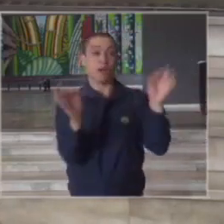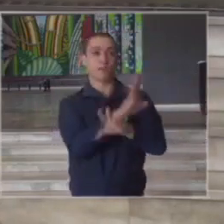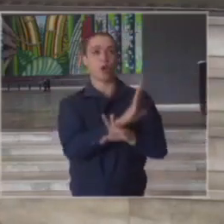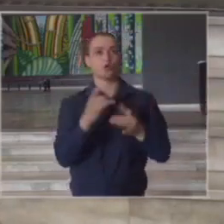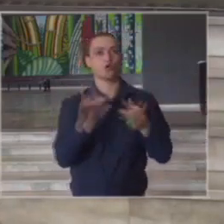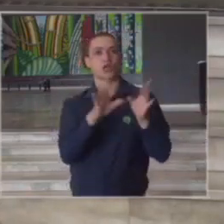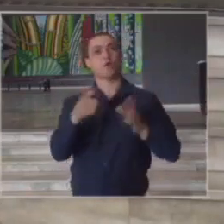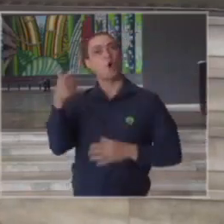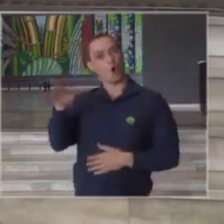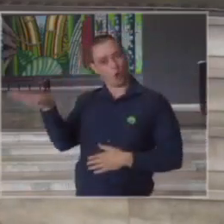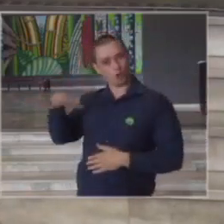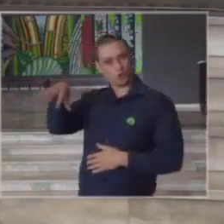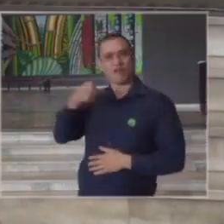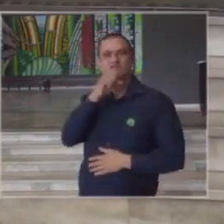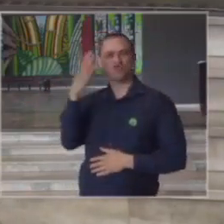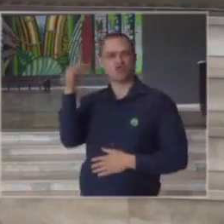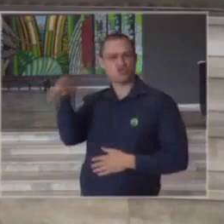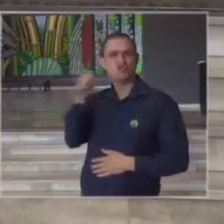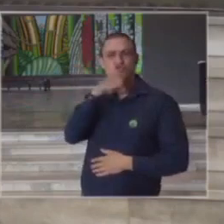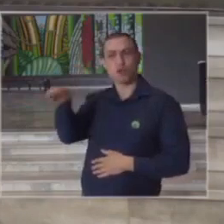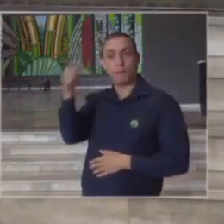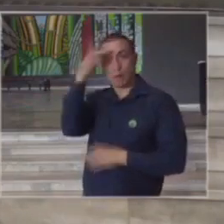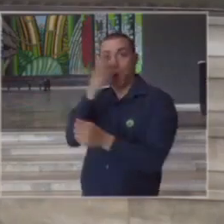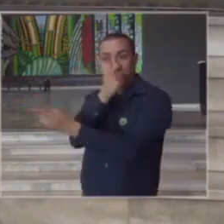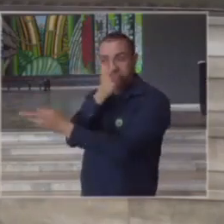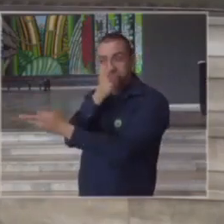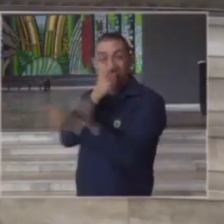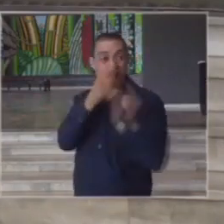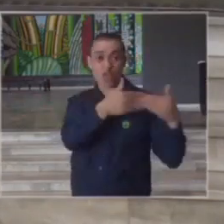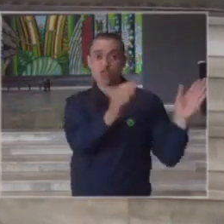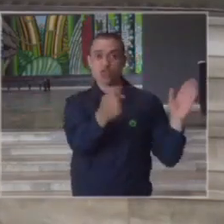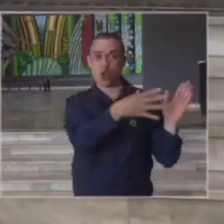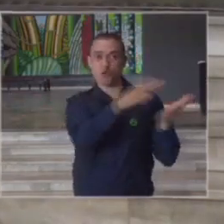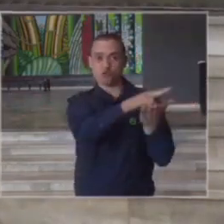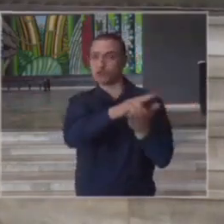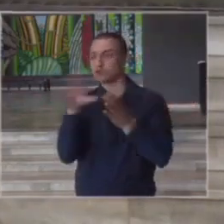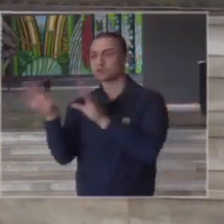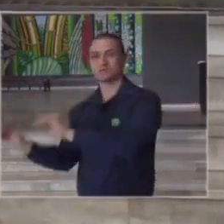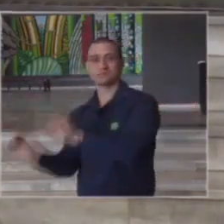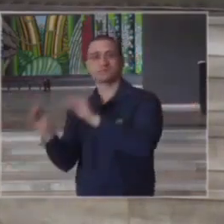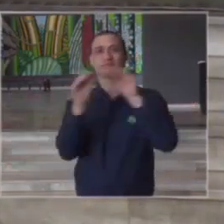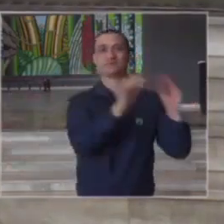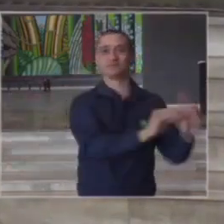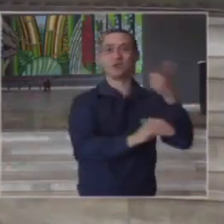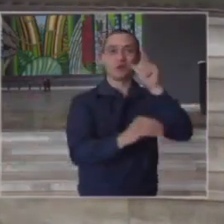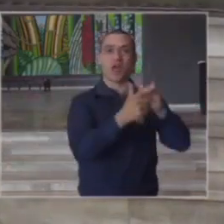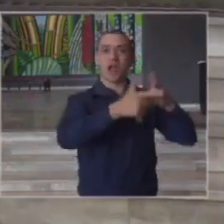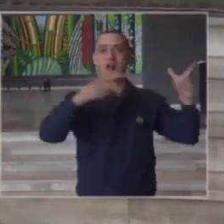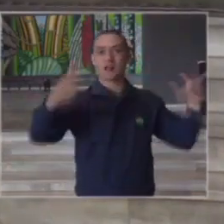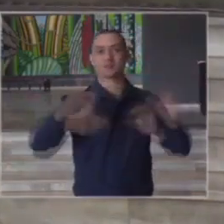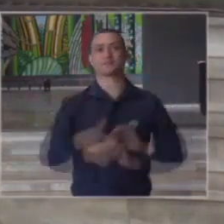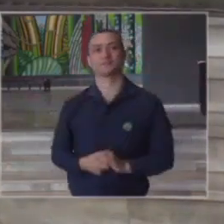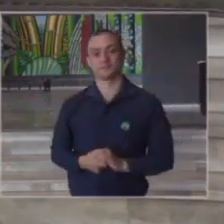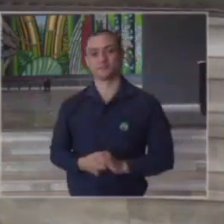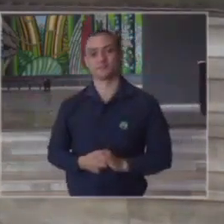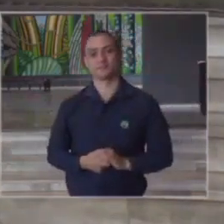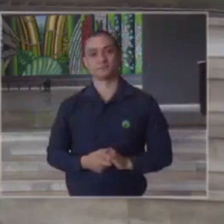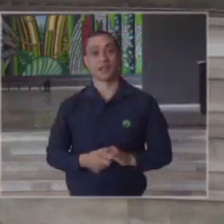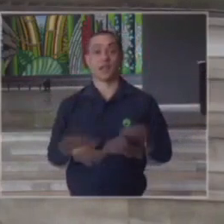na ala antiga para poder ampliar o número de leitos de UTI agora